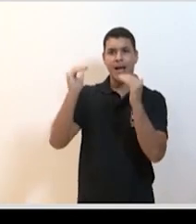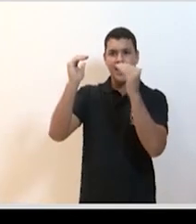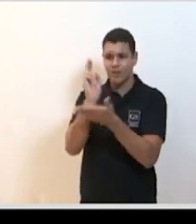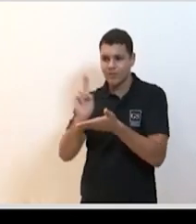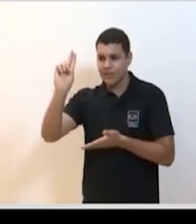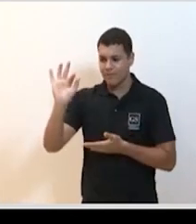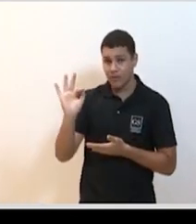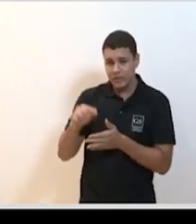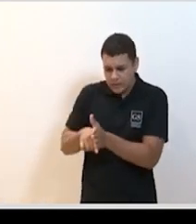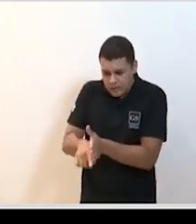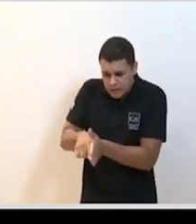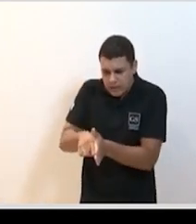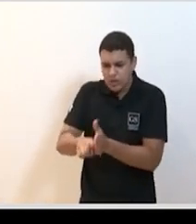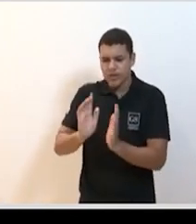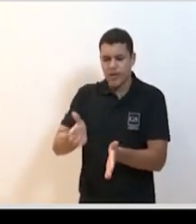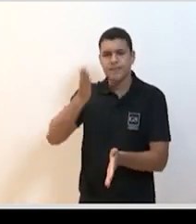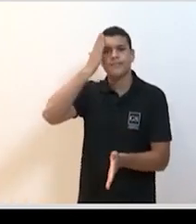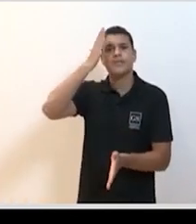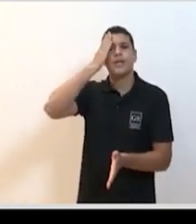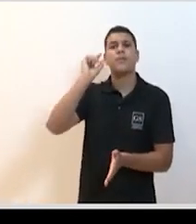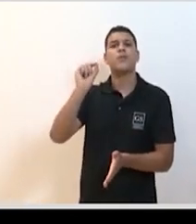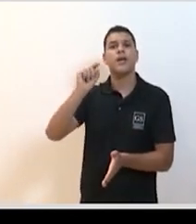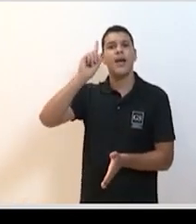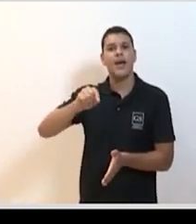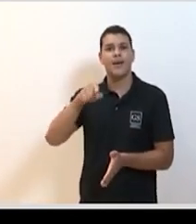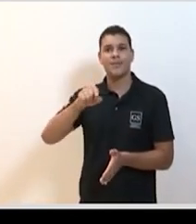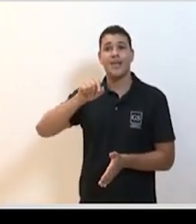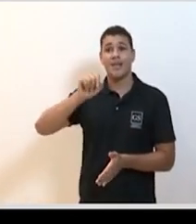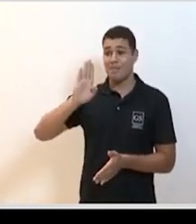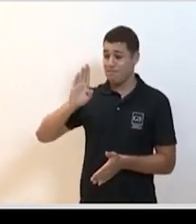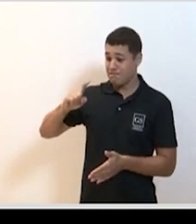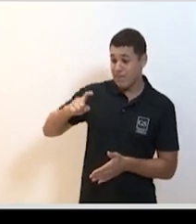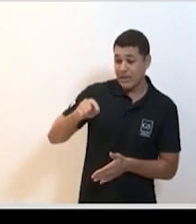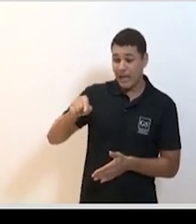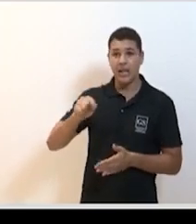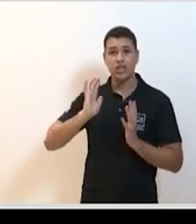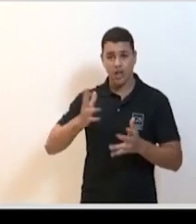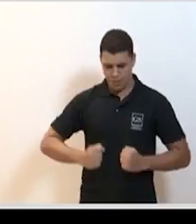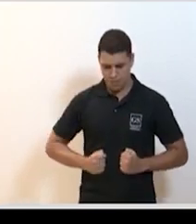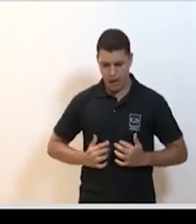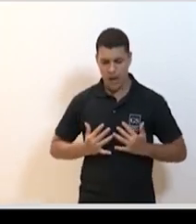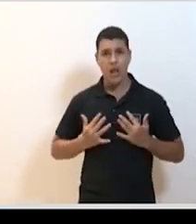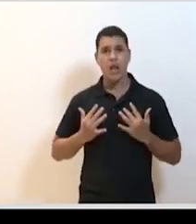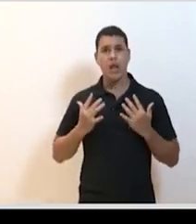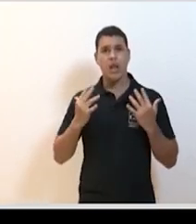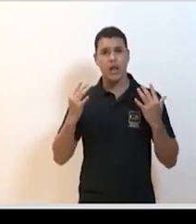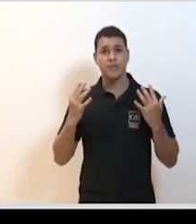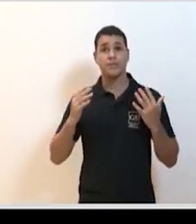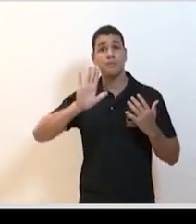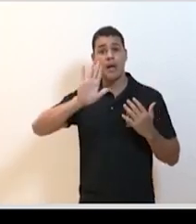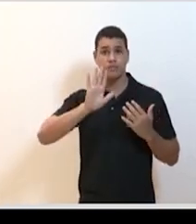como agentes causais infecções bacterianas. E isso não é o caso. À medida que avança o nosso